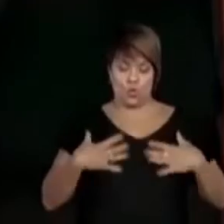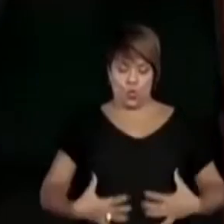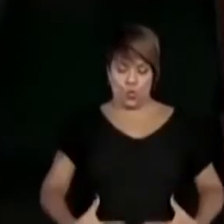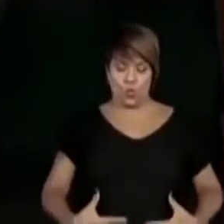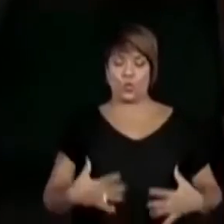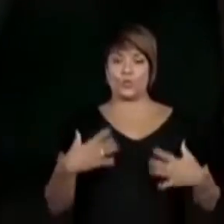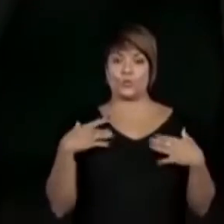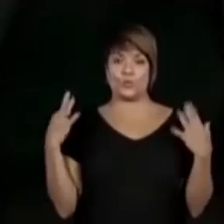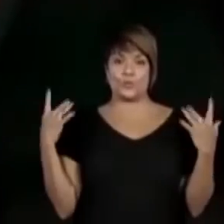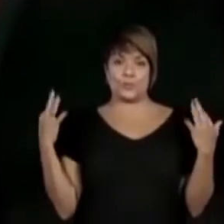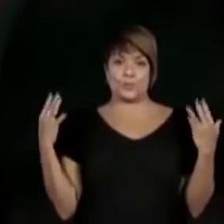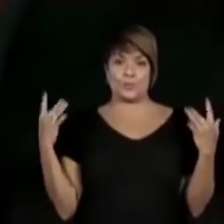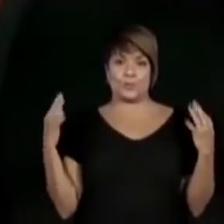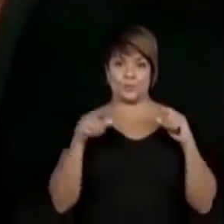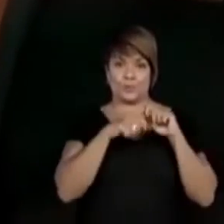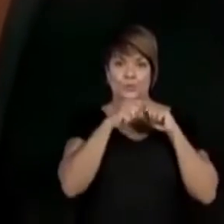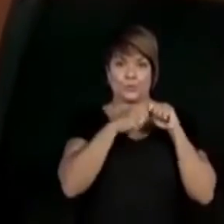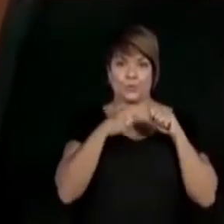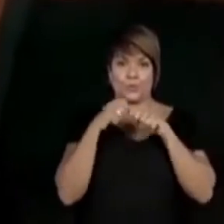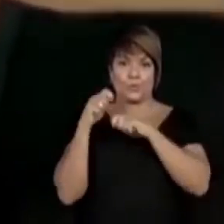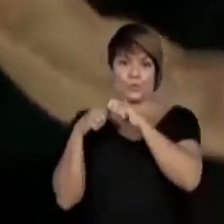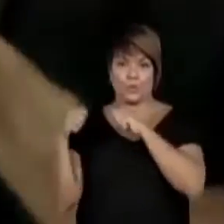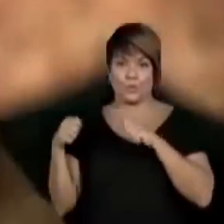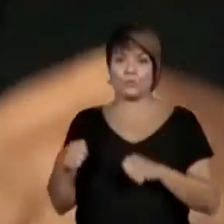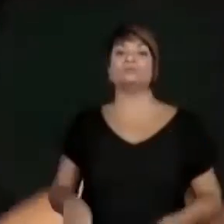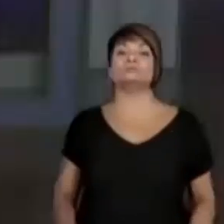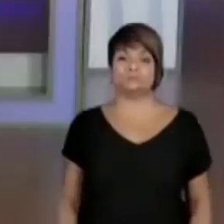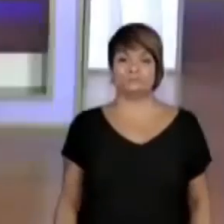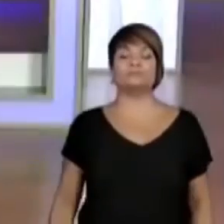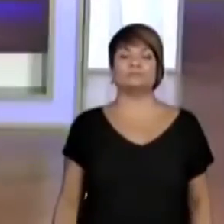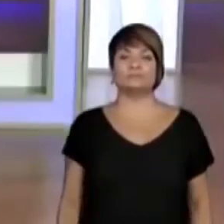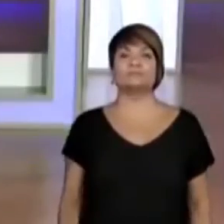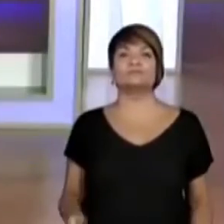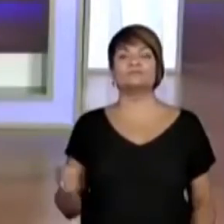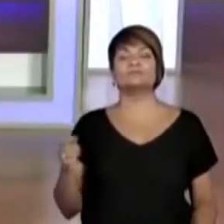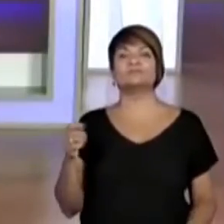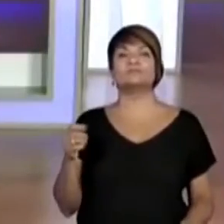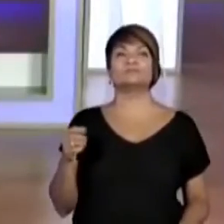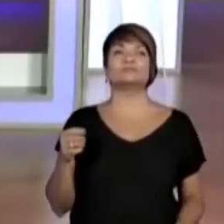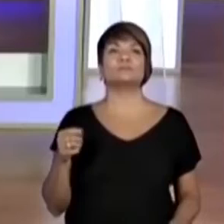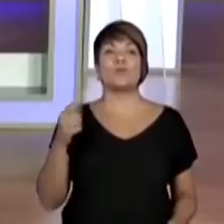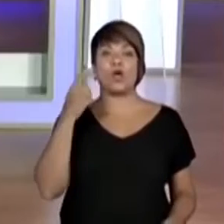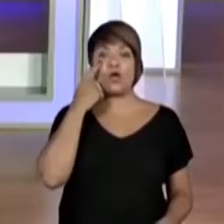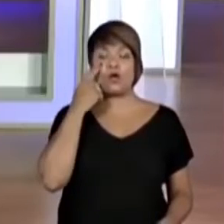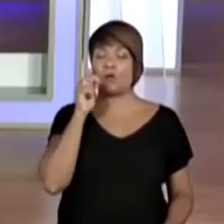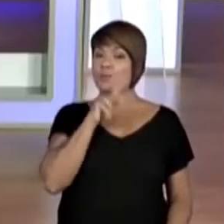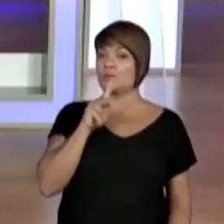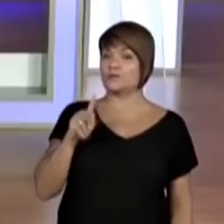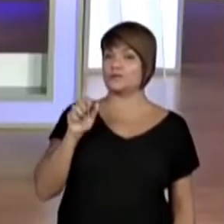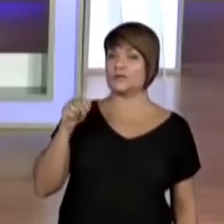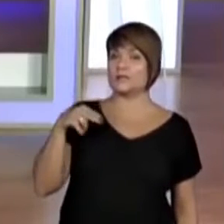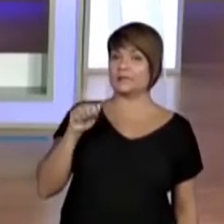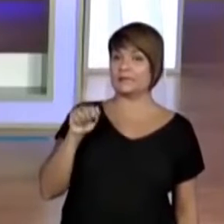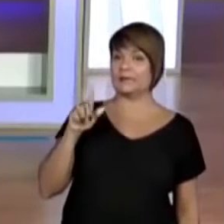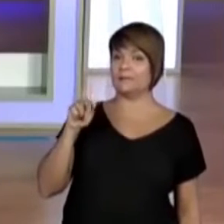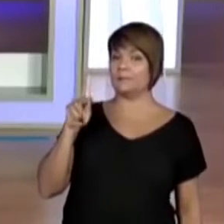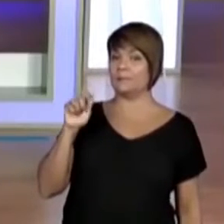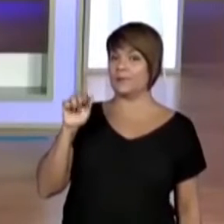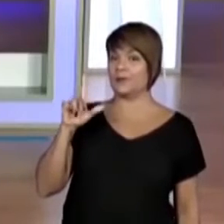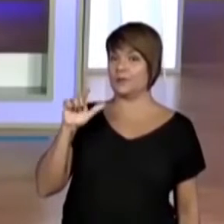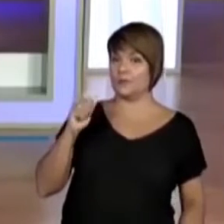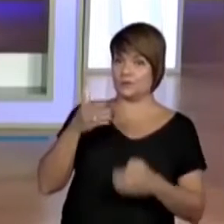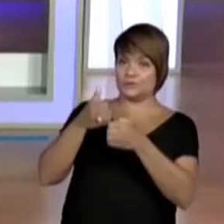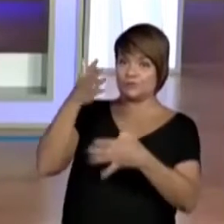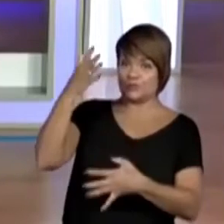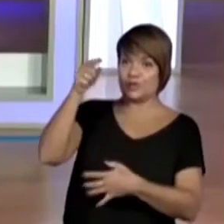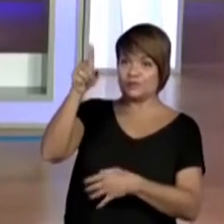as mãozinhas e aqui vai ser as nossas mãos. São nozinhos pequenininhos, Olha só, a professora Ana Paula no chat deu uma ideia muito